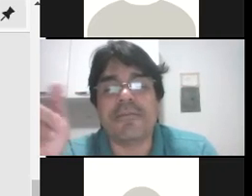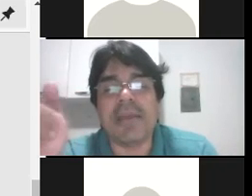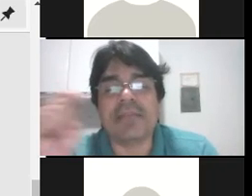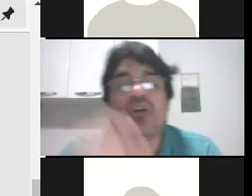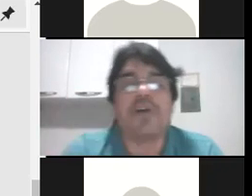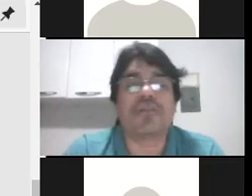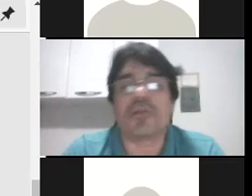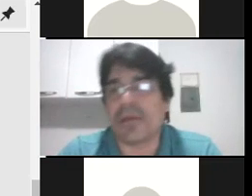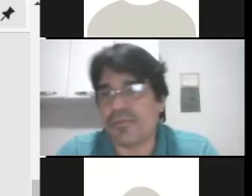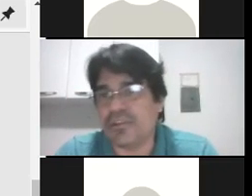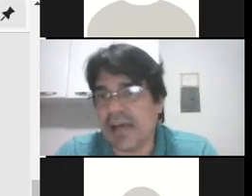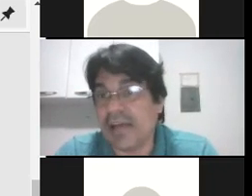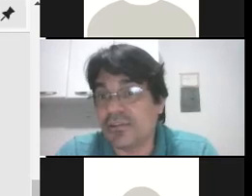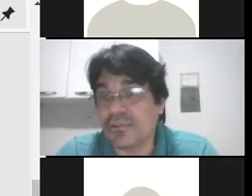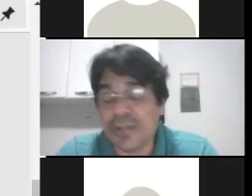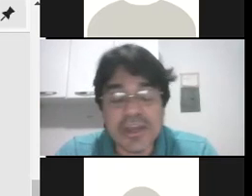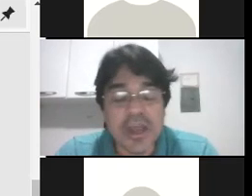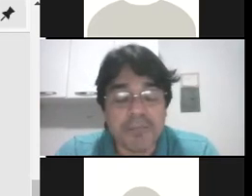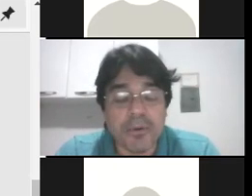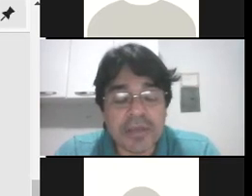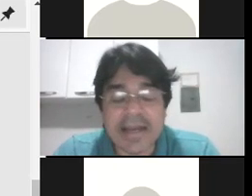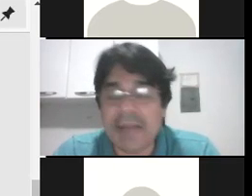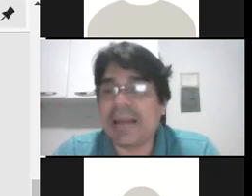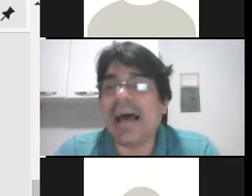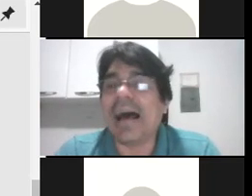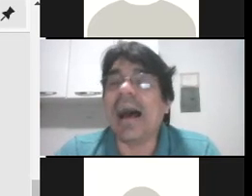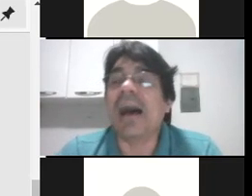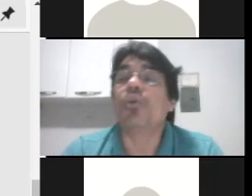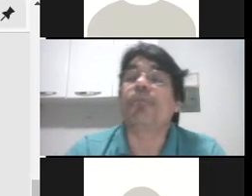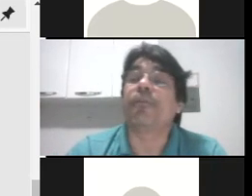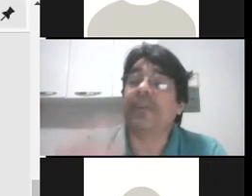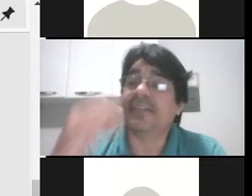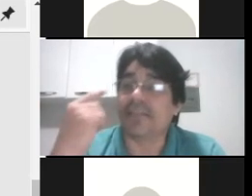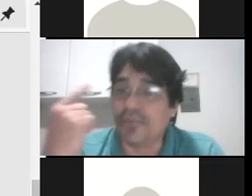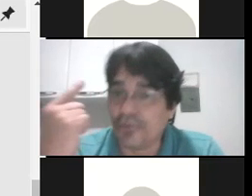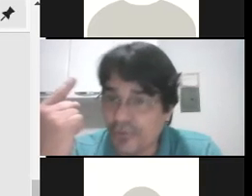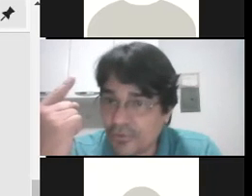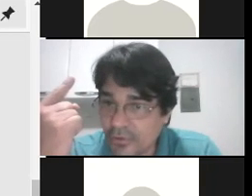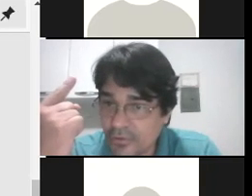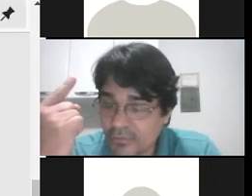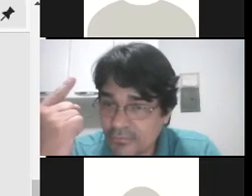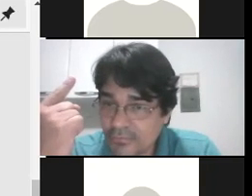desenvolvimento de novos processos didáticos, porque caberá ao professor